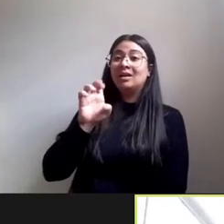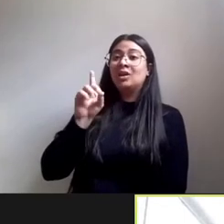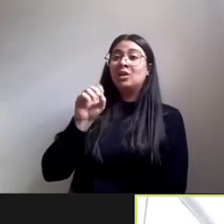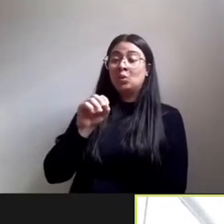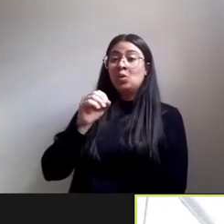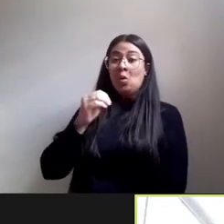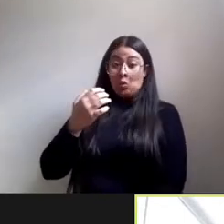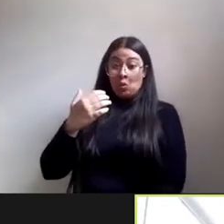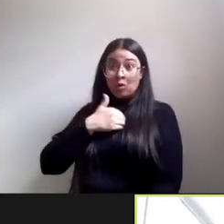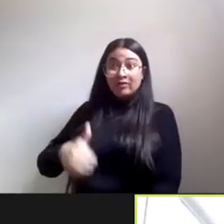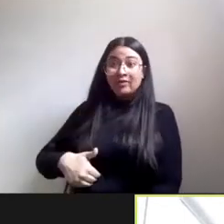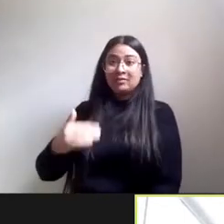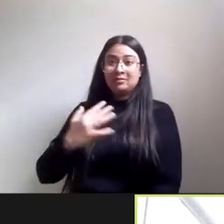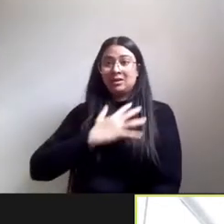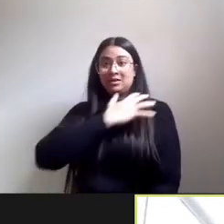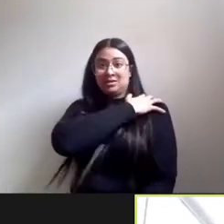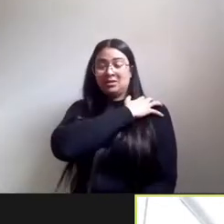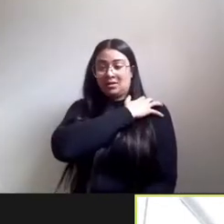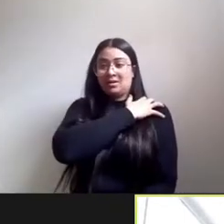com